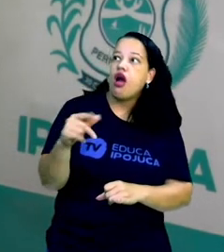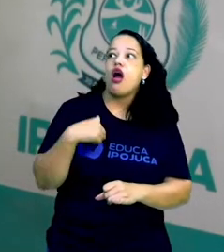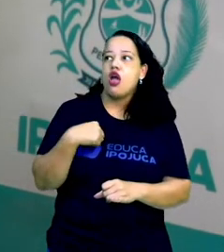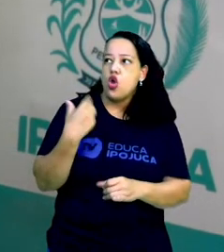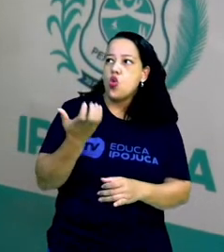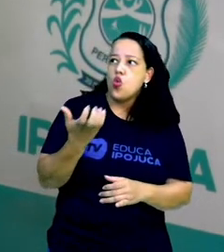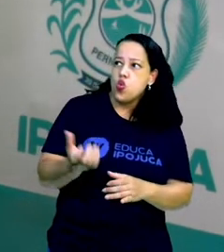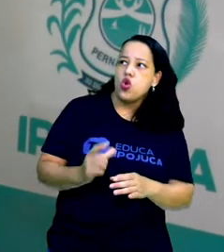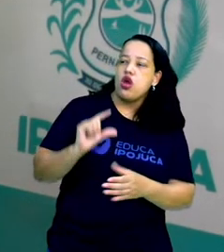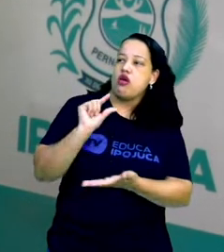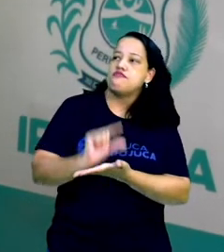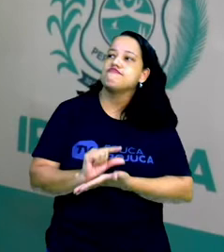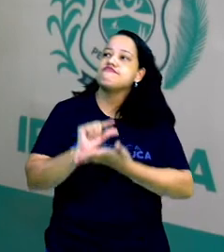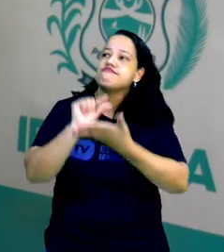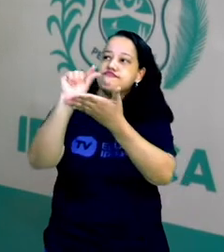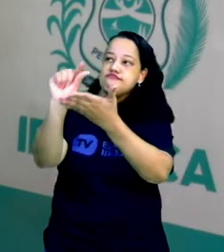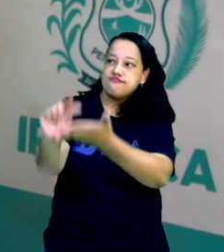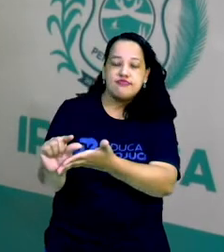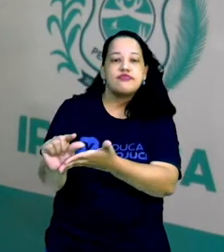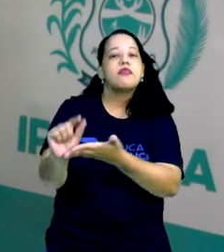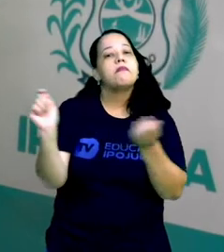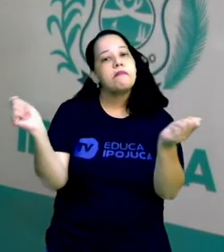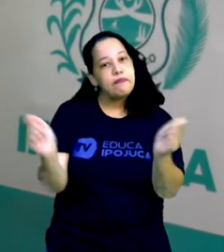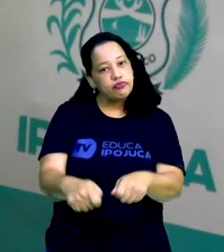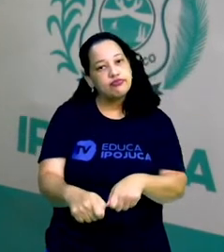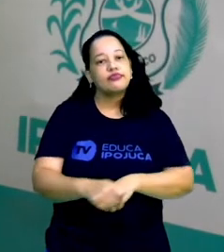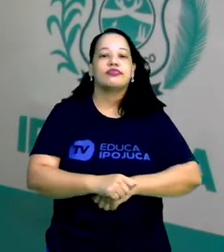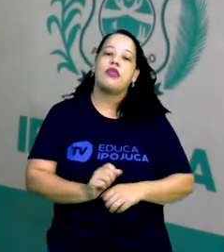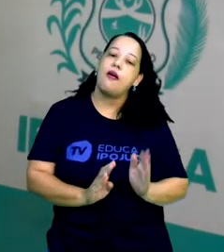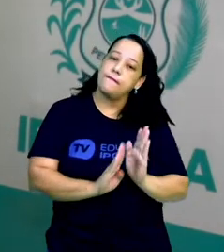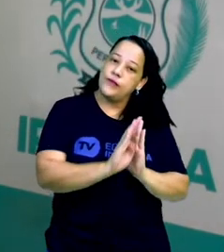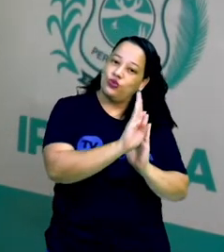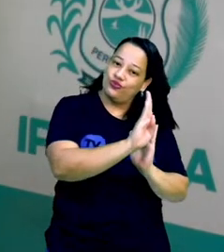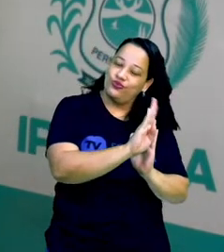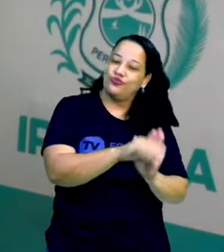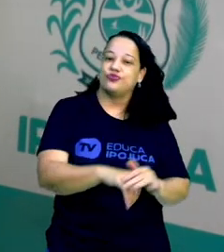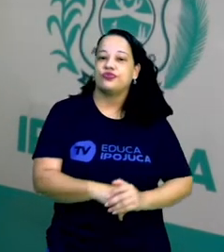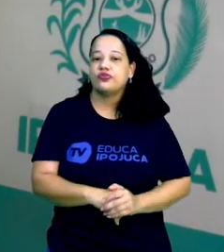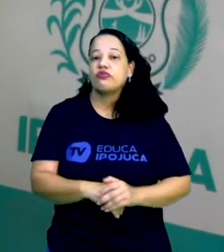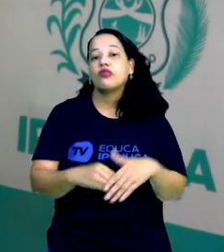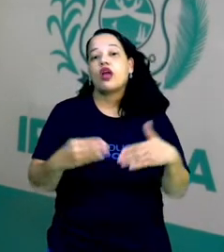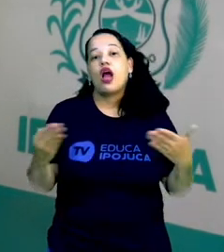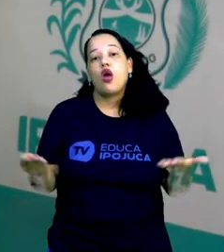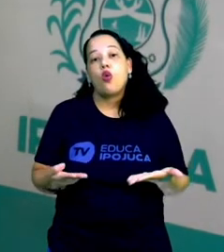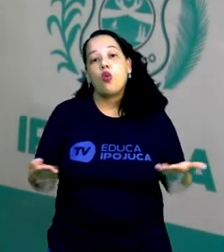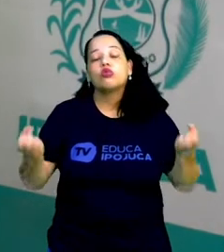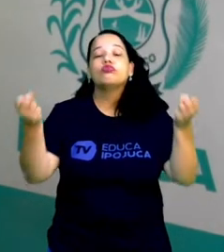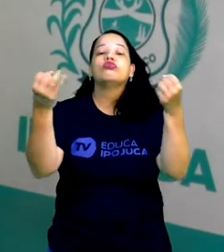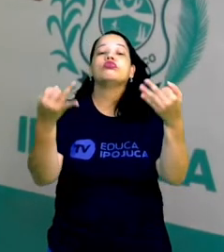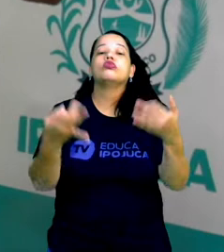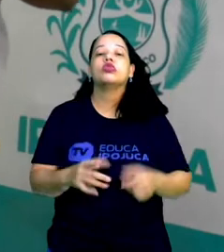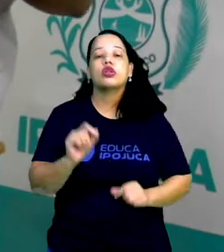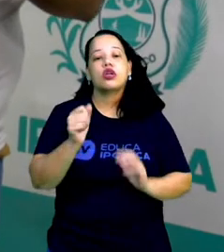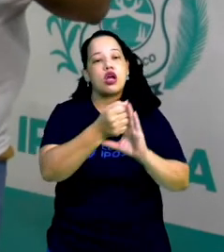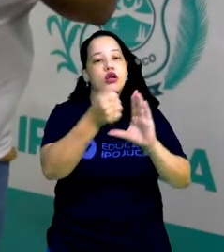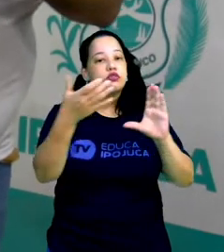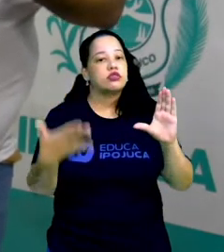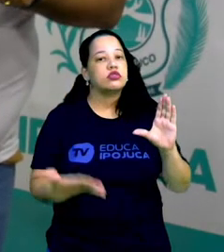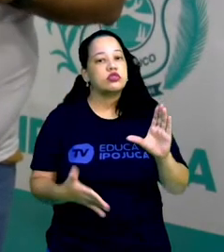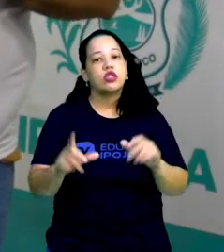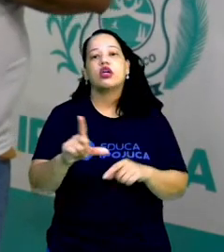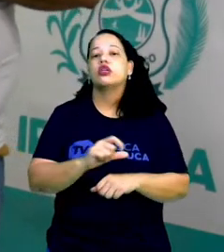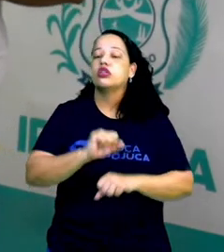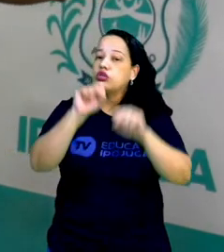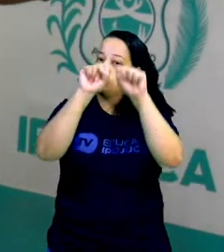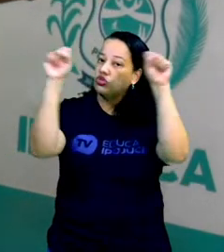acionistas dessa empresa através da bolsa de valores. Vamos falar agora de algumas características do